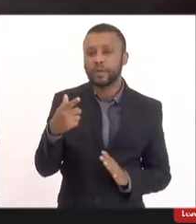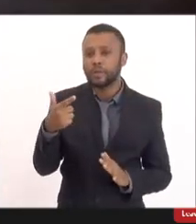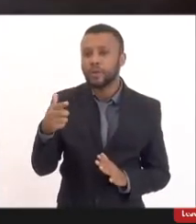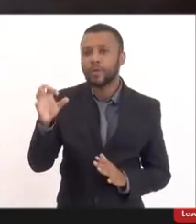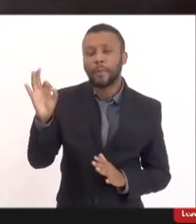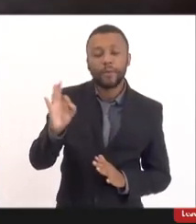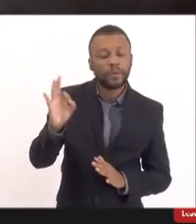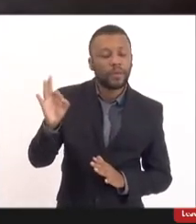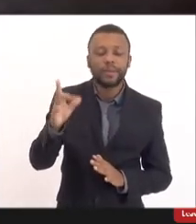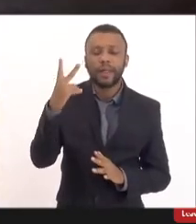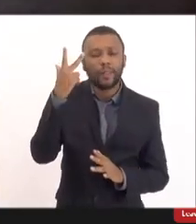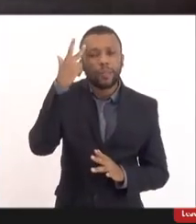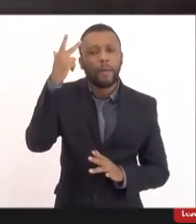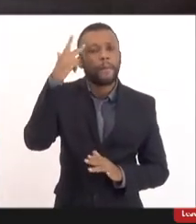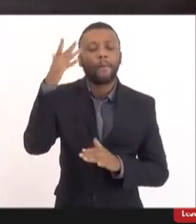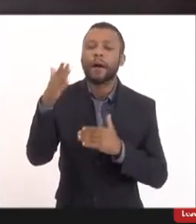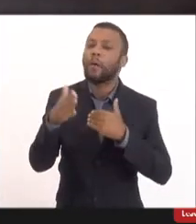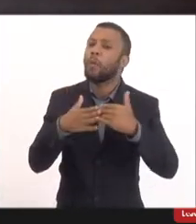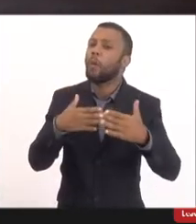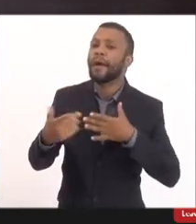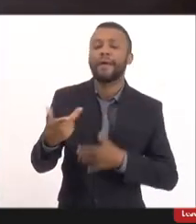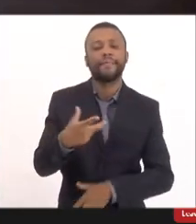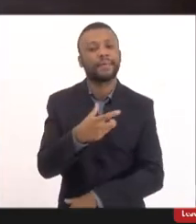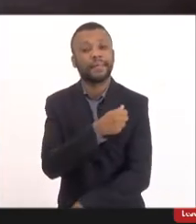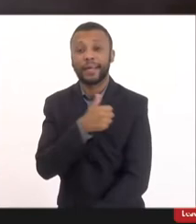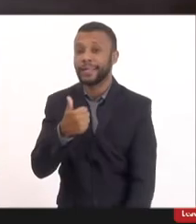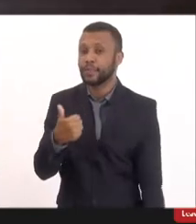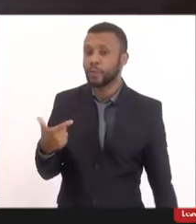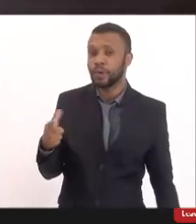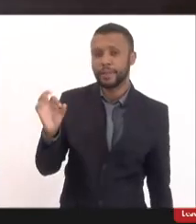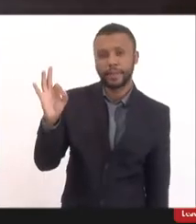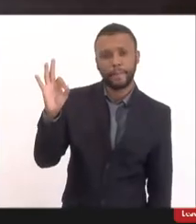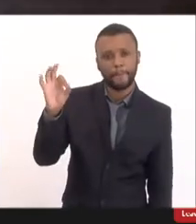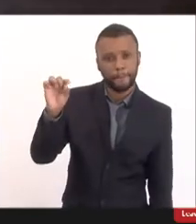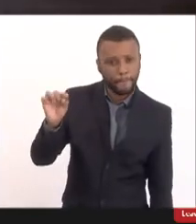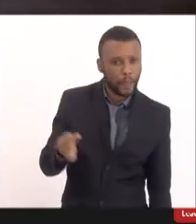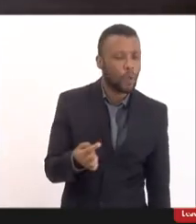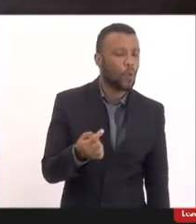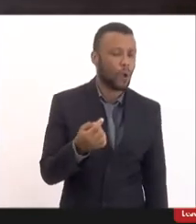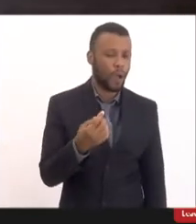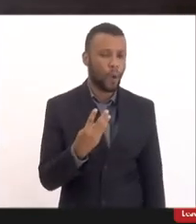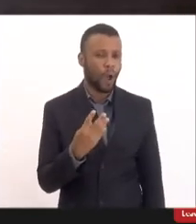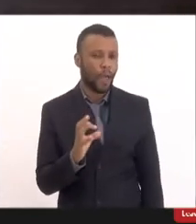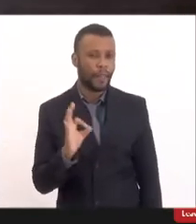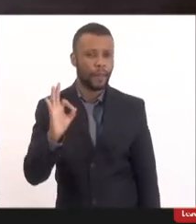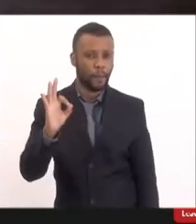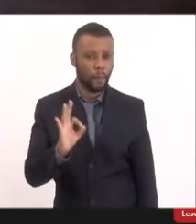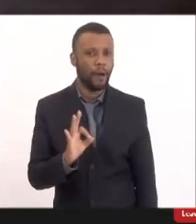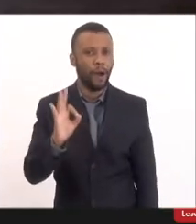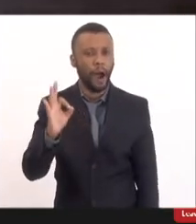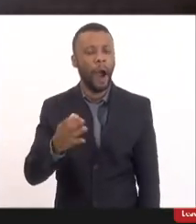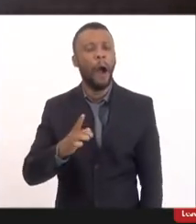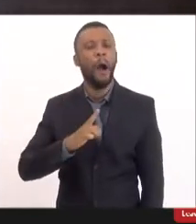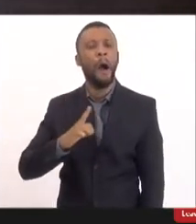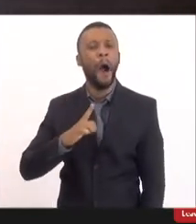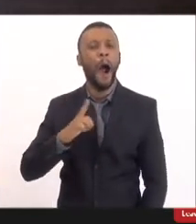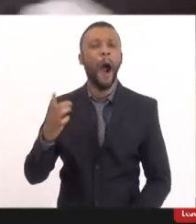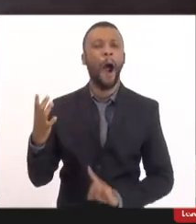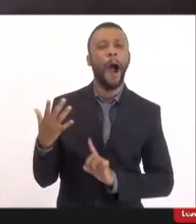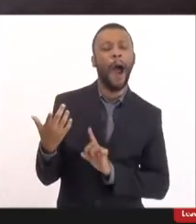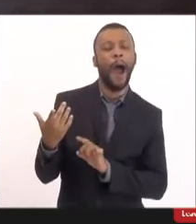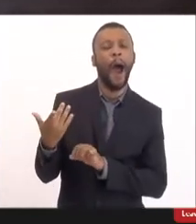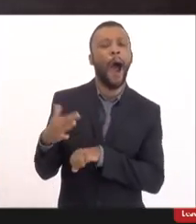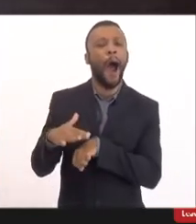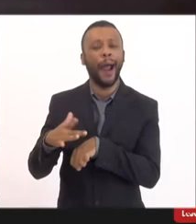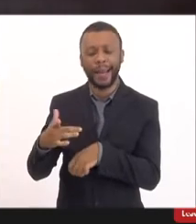é comum a qualquer vacina e 12 mil que era 40% tiveram esses efeitos sistêmicos que é dor